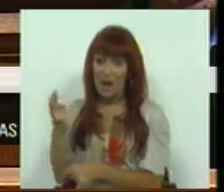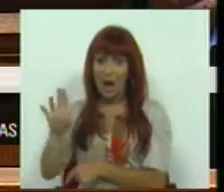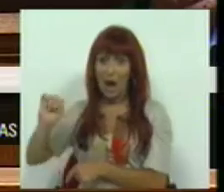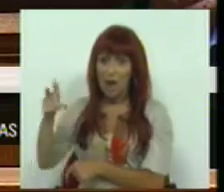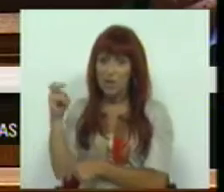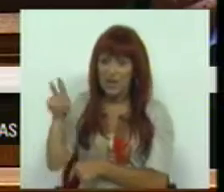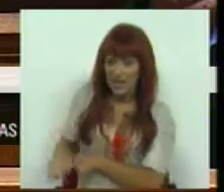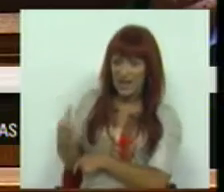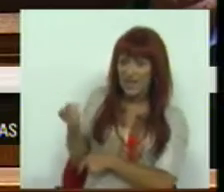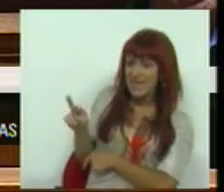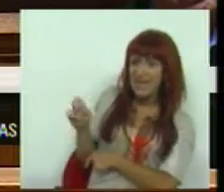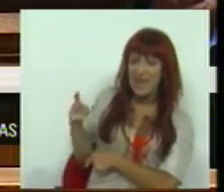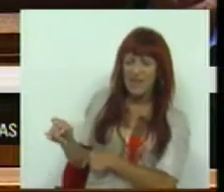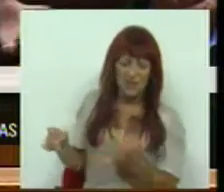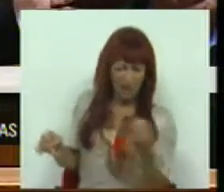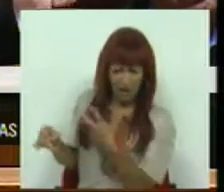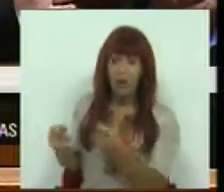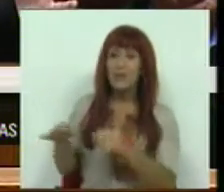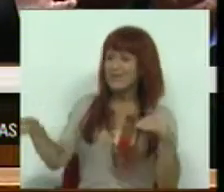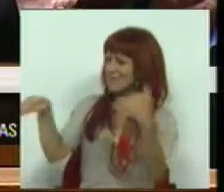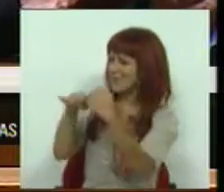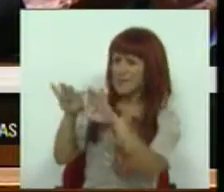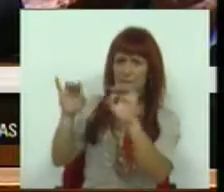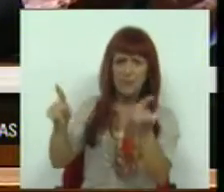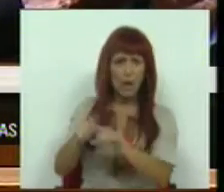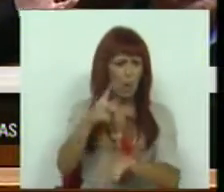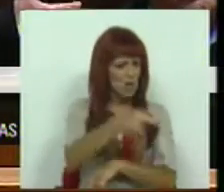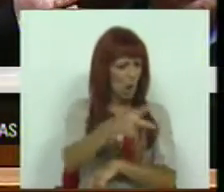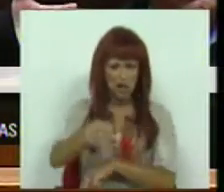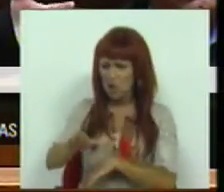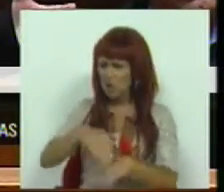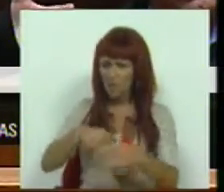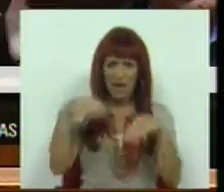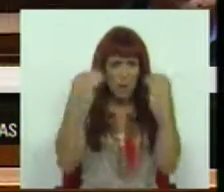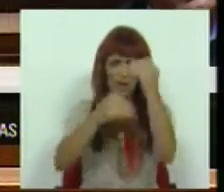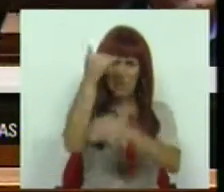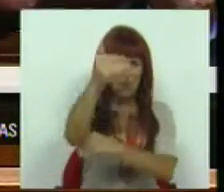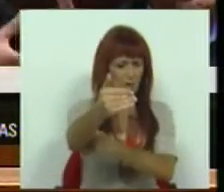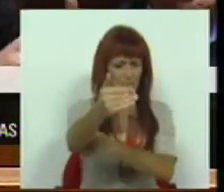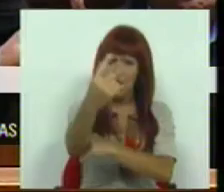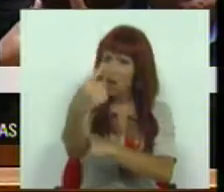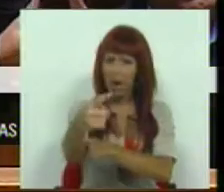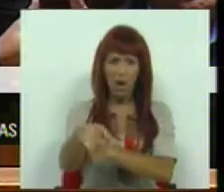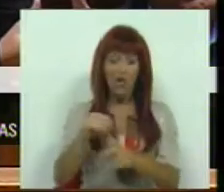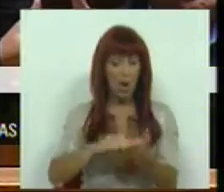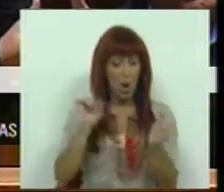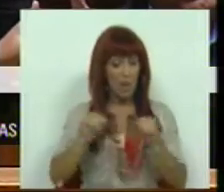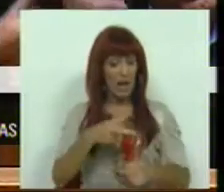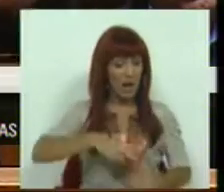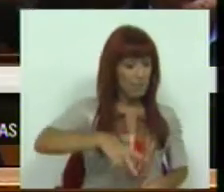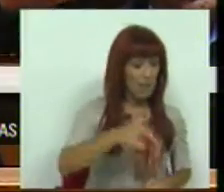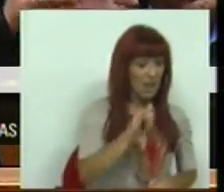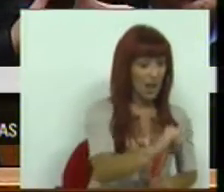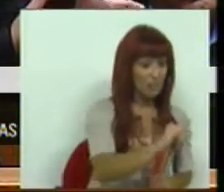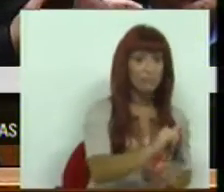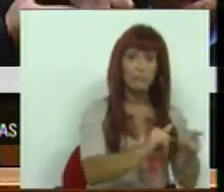Texas, seja, digamos, equiparável àquilo que são os cortes que vão ser feitos no ensino superior. Nós tivemos um protocolo com o MIT